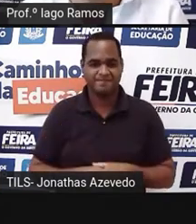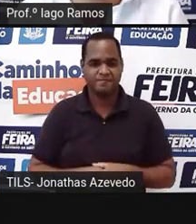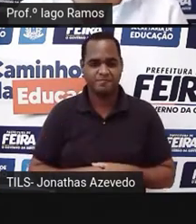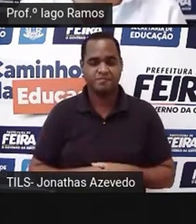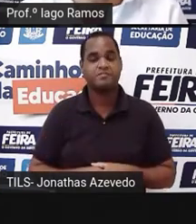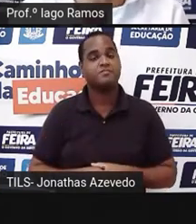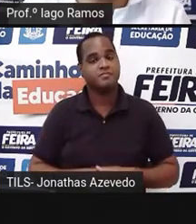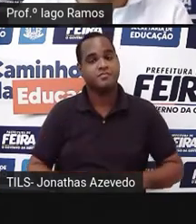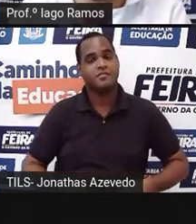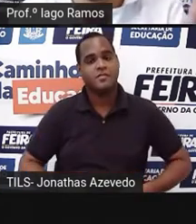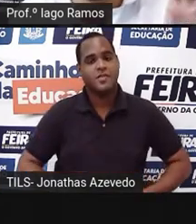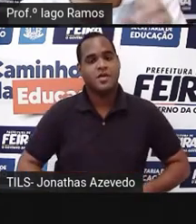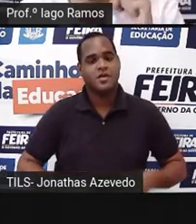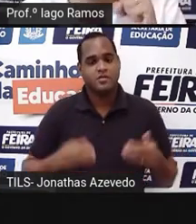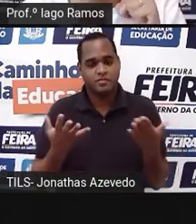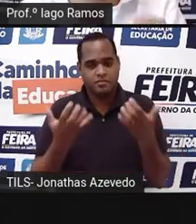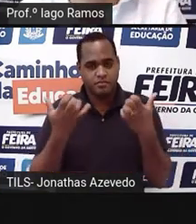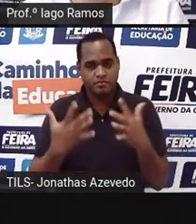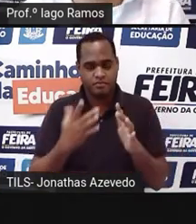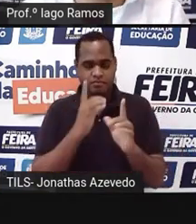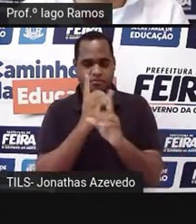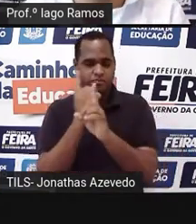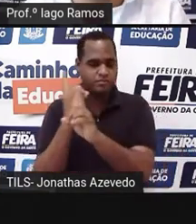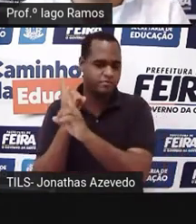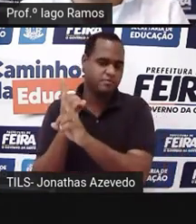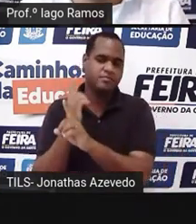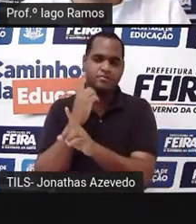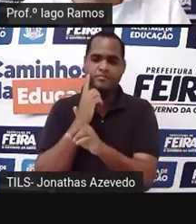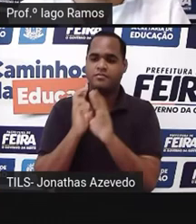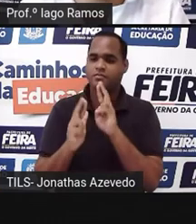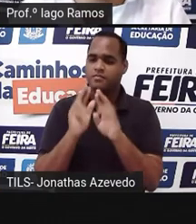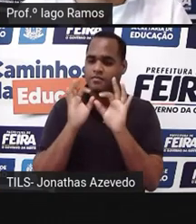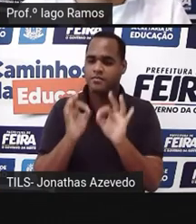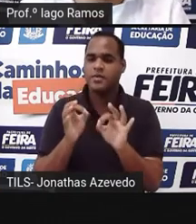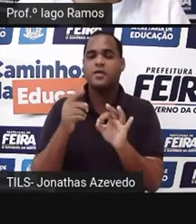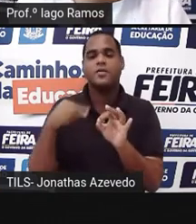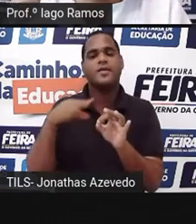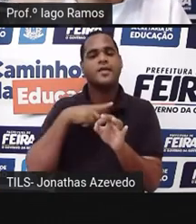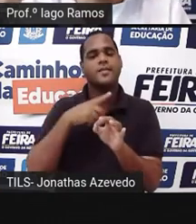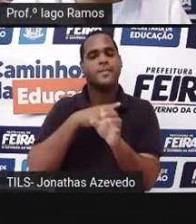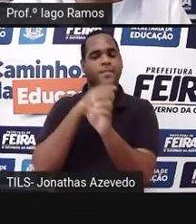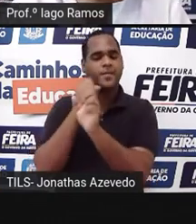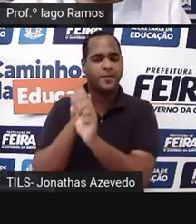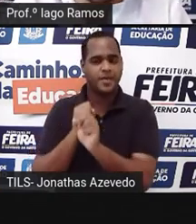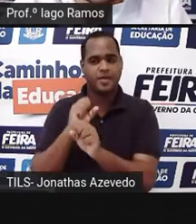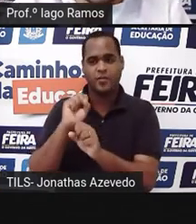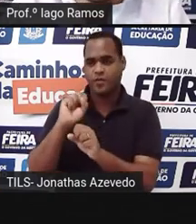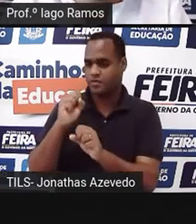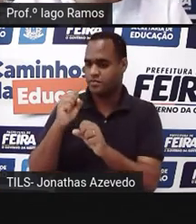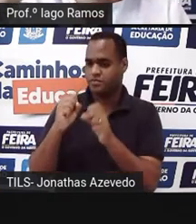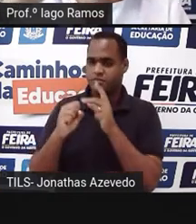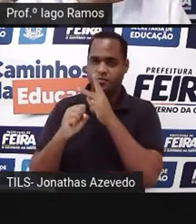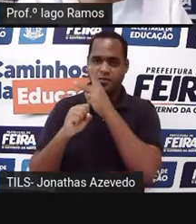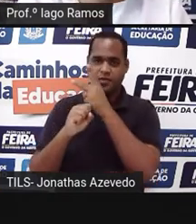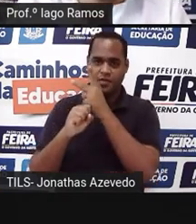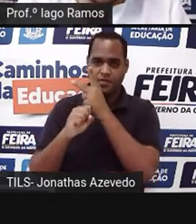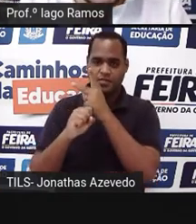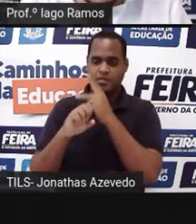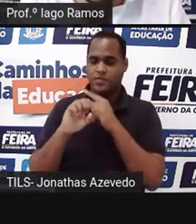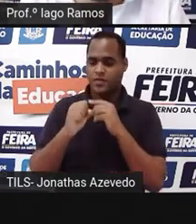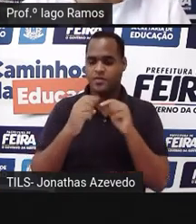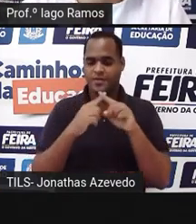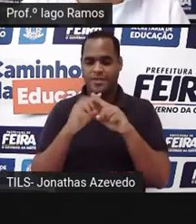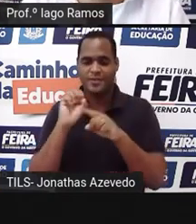agora, para a gente encontrar ali o resultado, a gente vai calcular 8 elevado a 2, que é 8 vezes